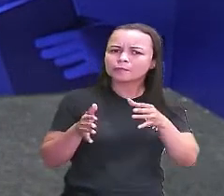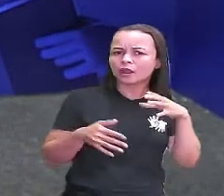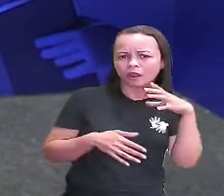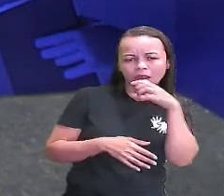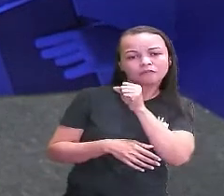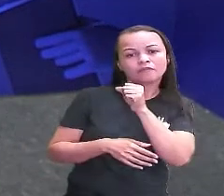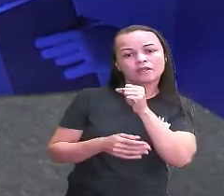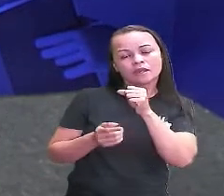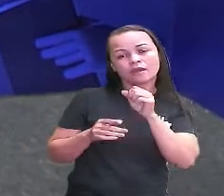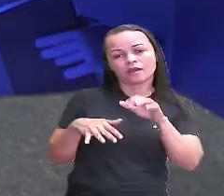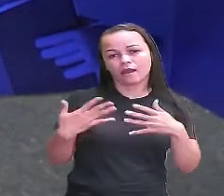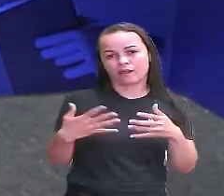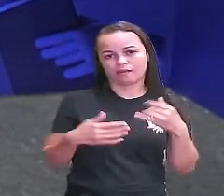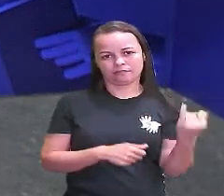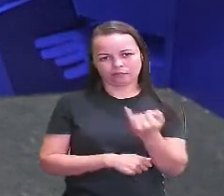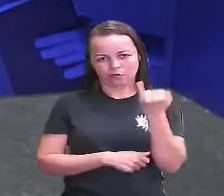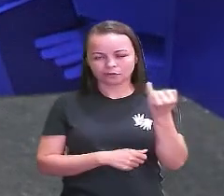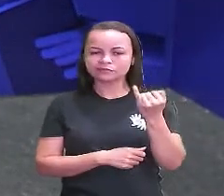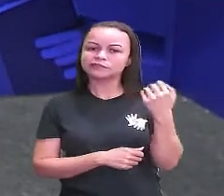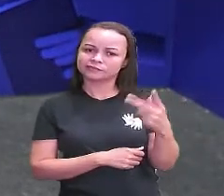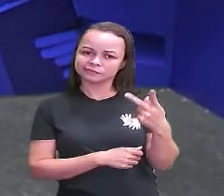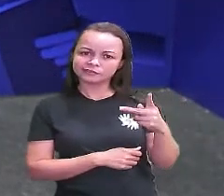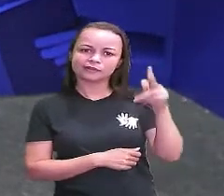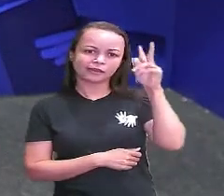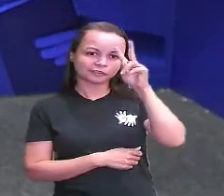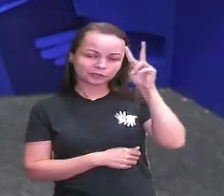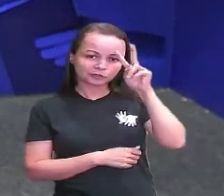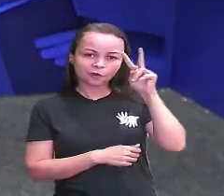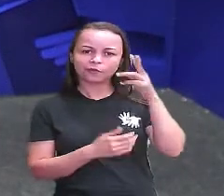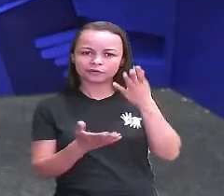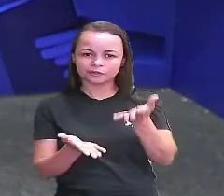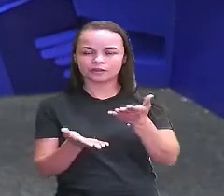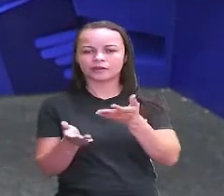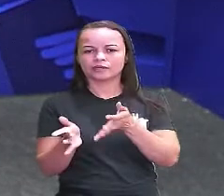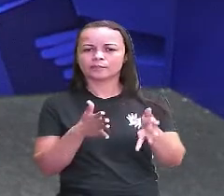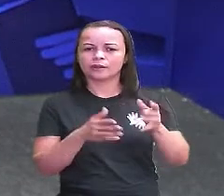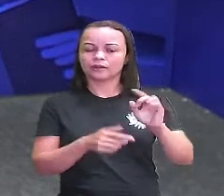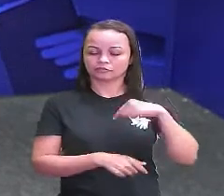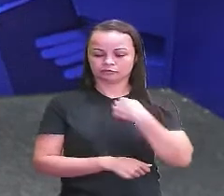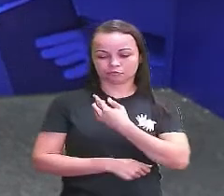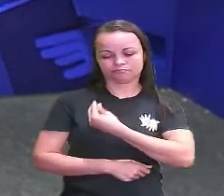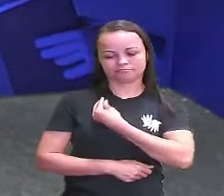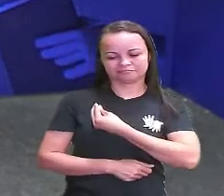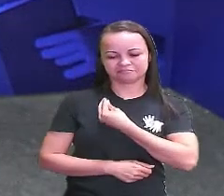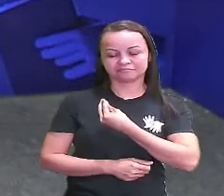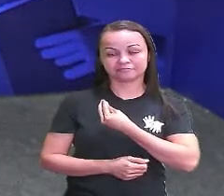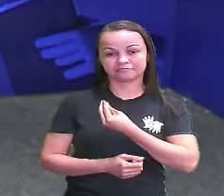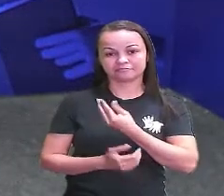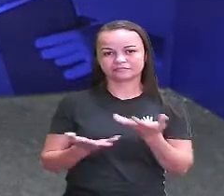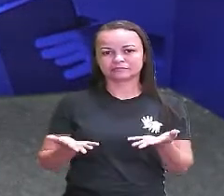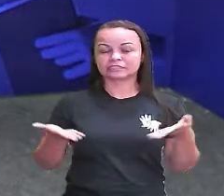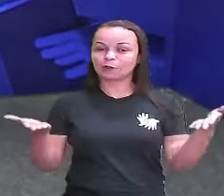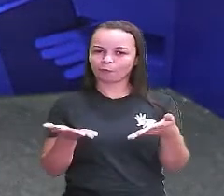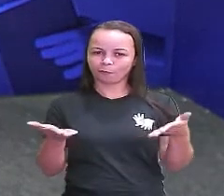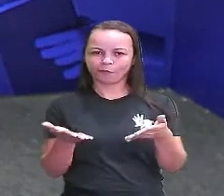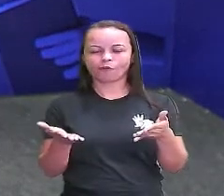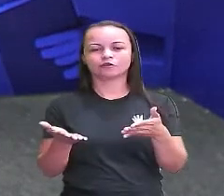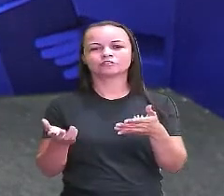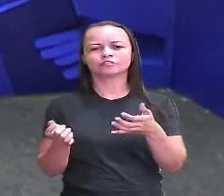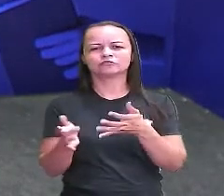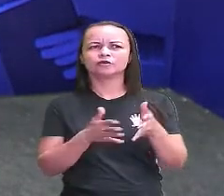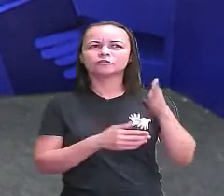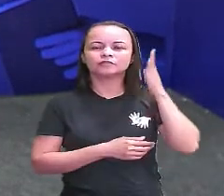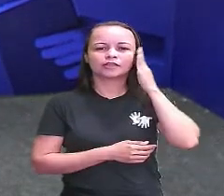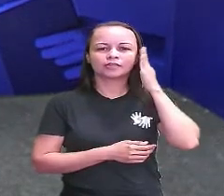a importância dessa ciência para as nossas vidas então, hoje a gente vai entender um